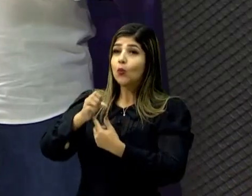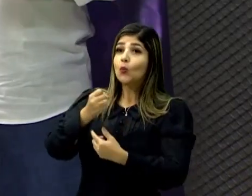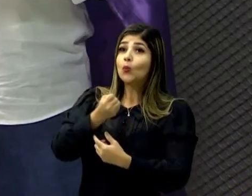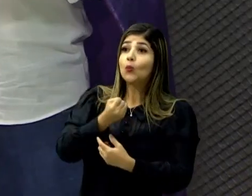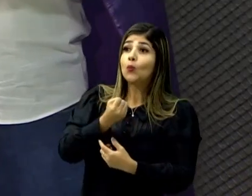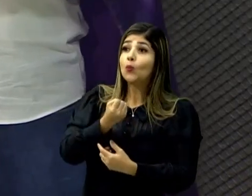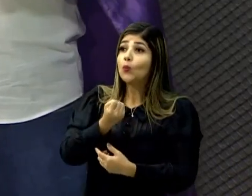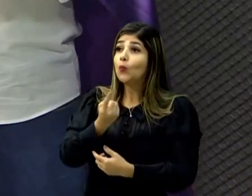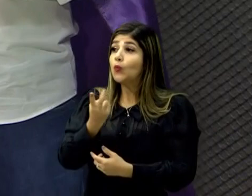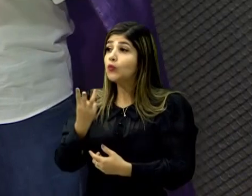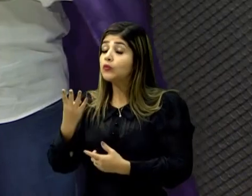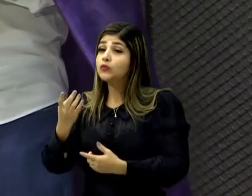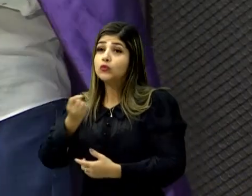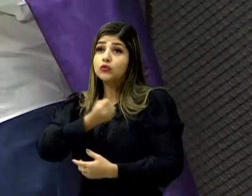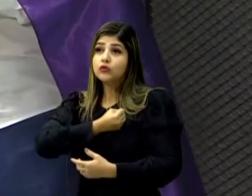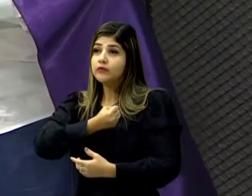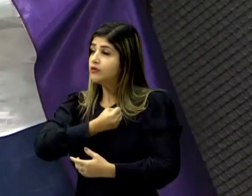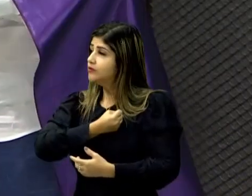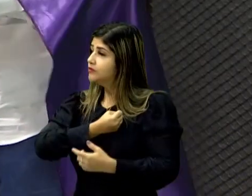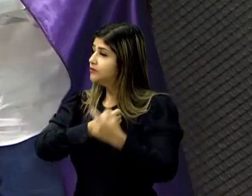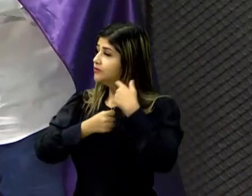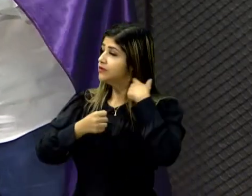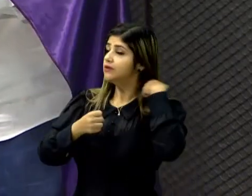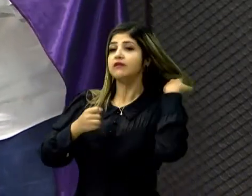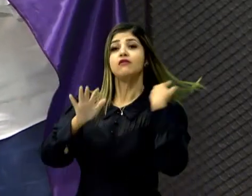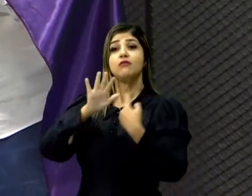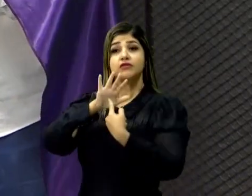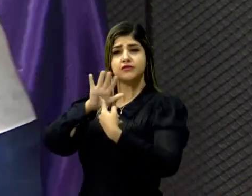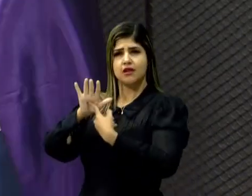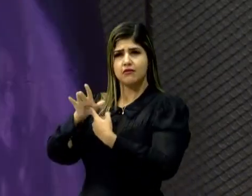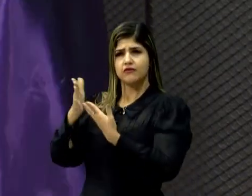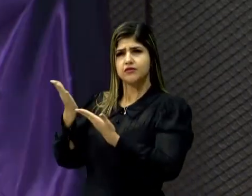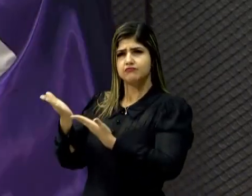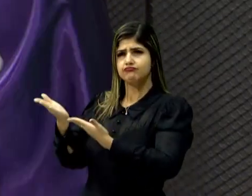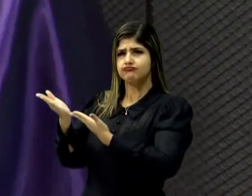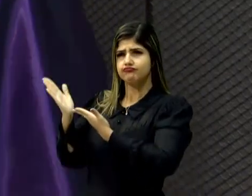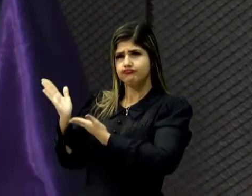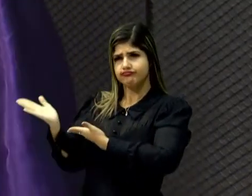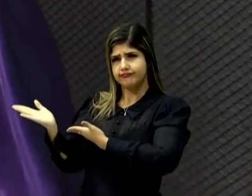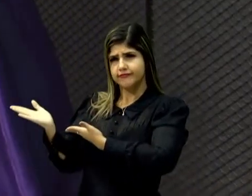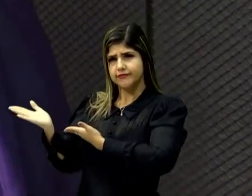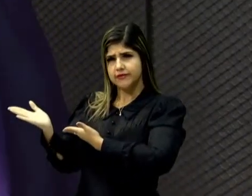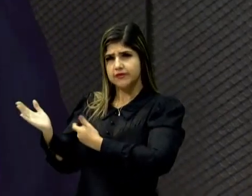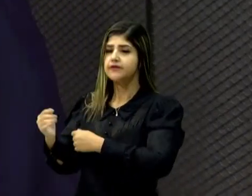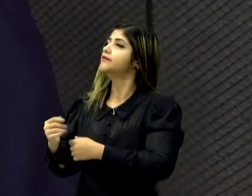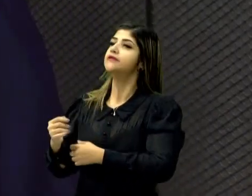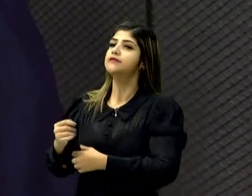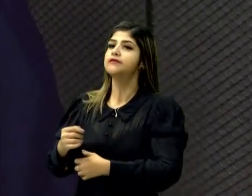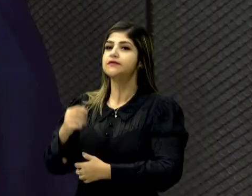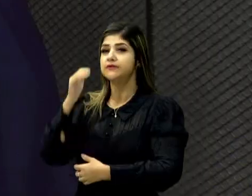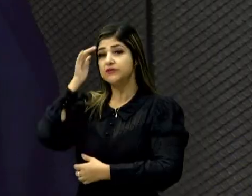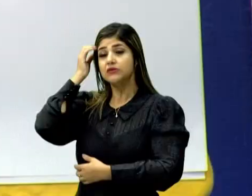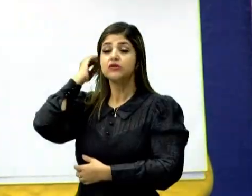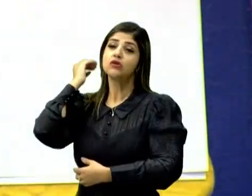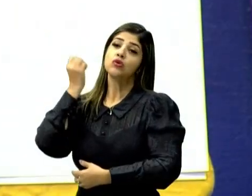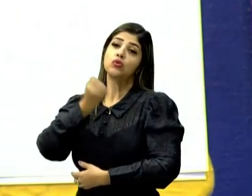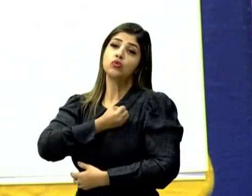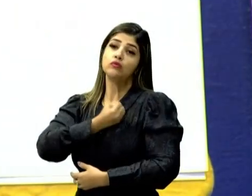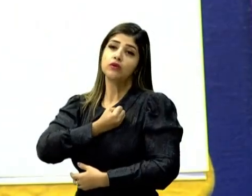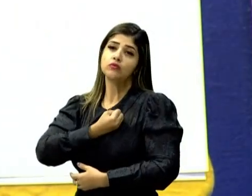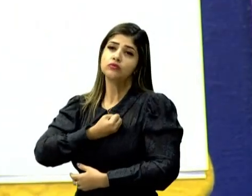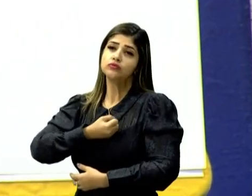a partir do número 1. Aqui, eu vou mostrar para vocês o número 1